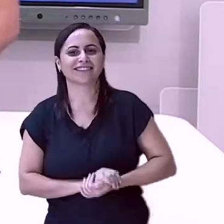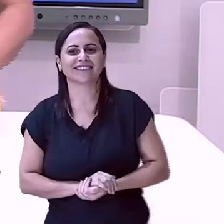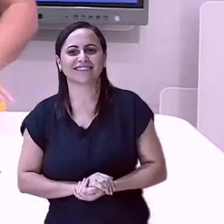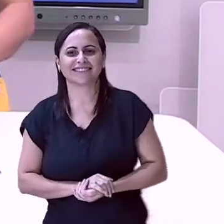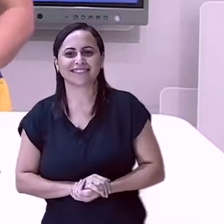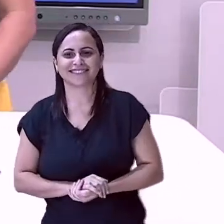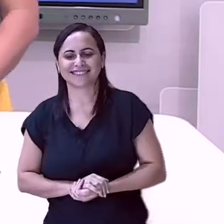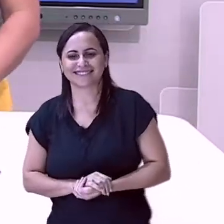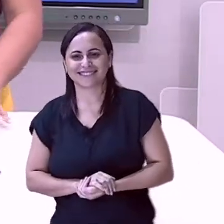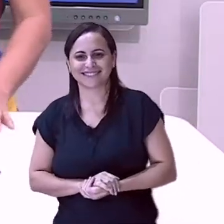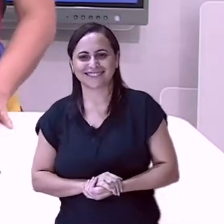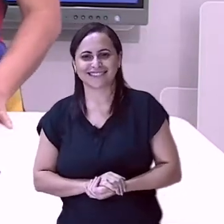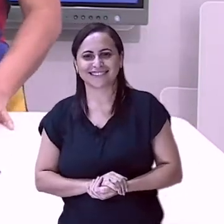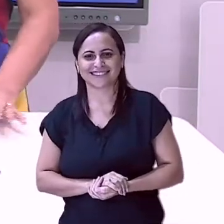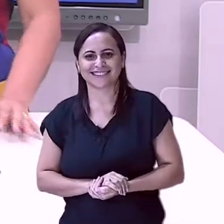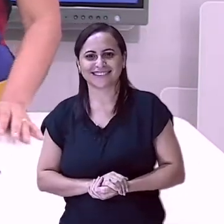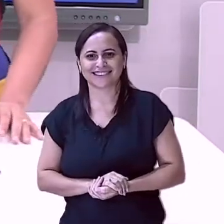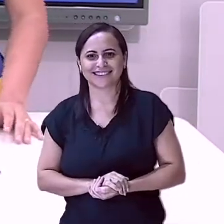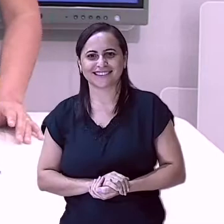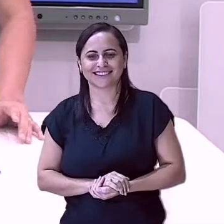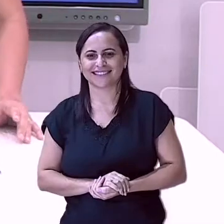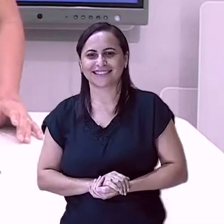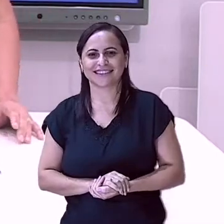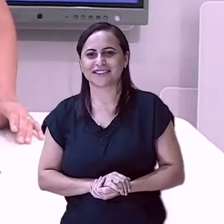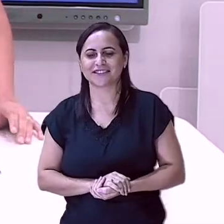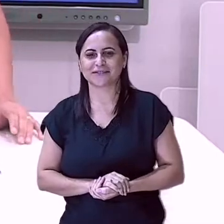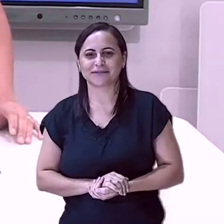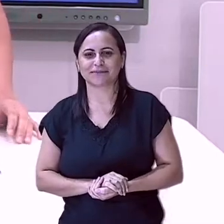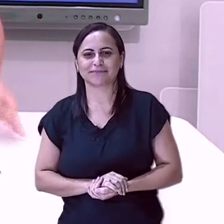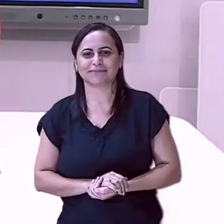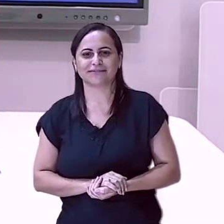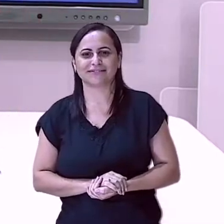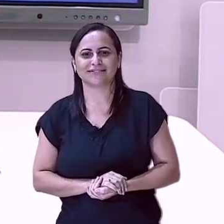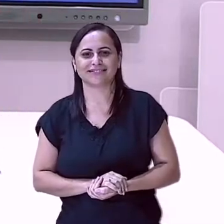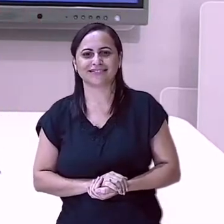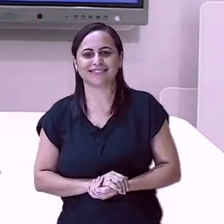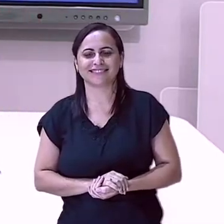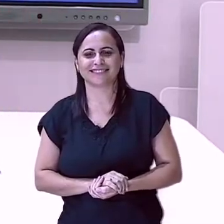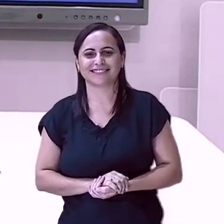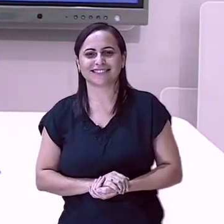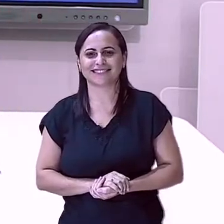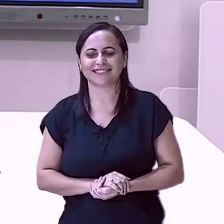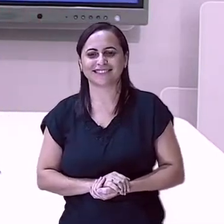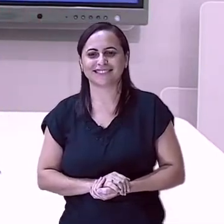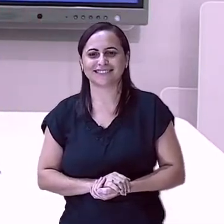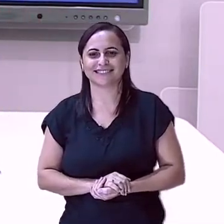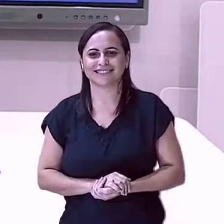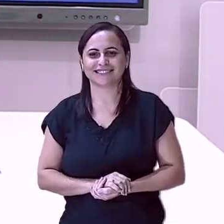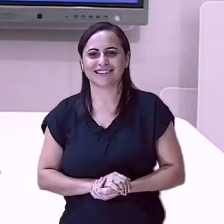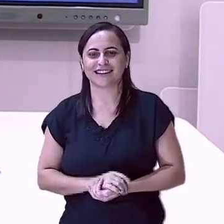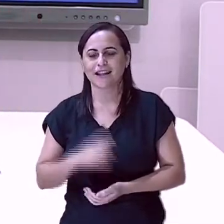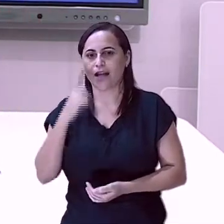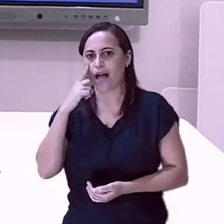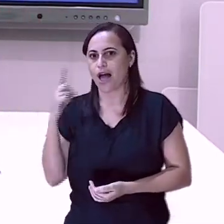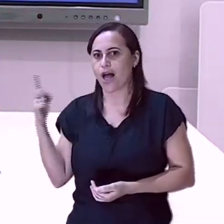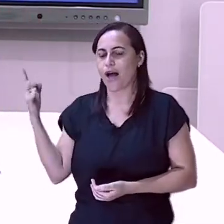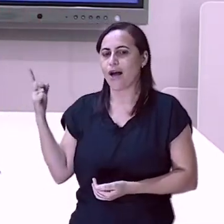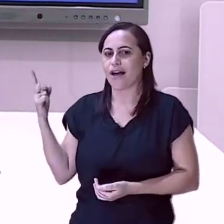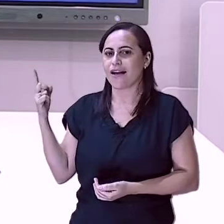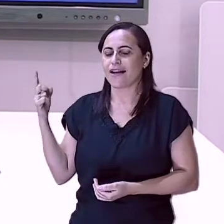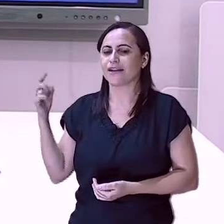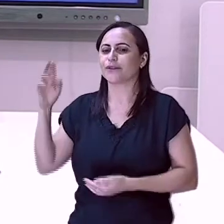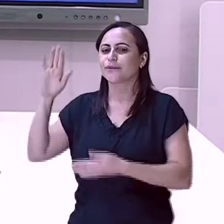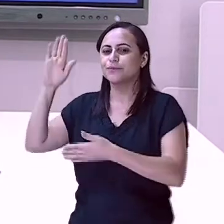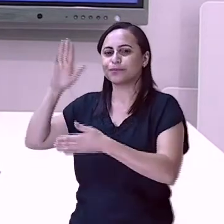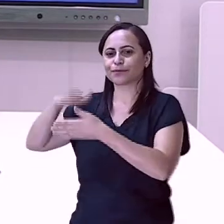Vamos! Pronto! Ela é muito boa. Três é ímpar. Deixa eu ver. Ah, ela vai começar. Esqueci. Olha! Pintou!